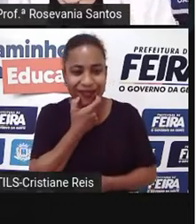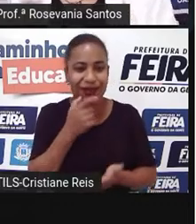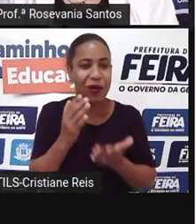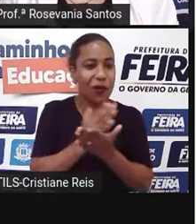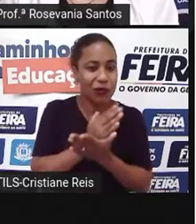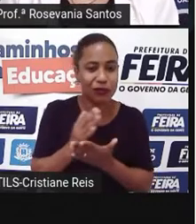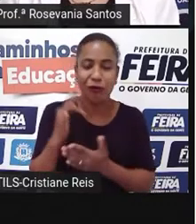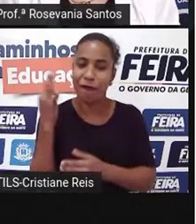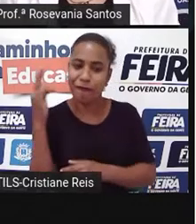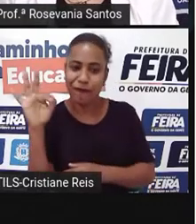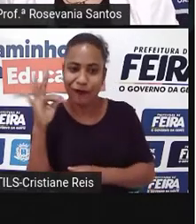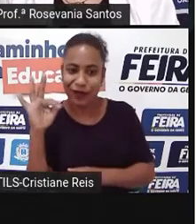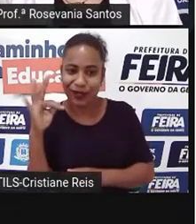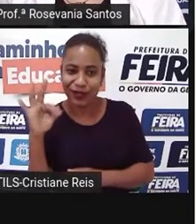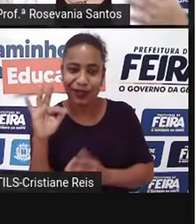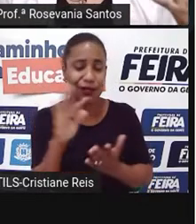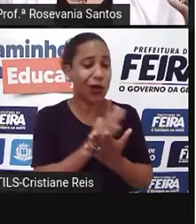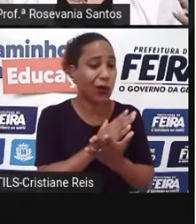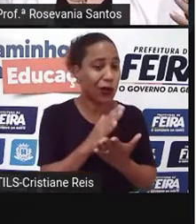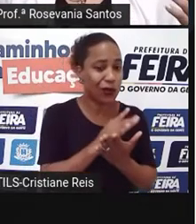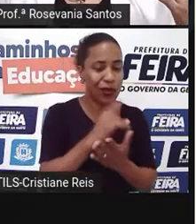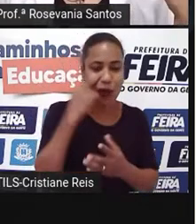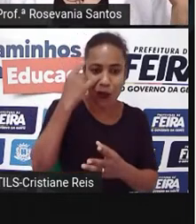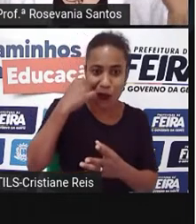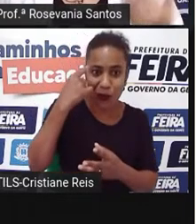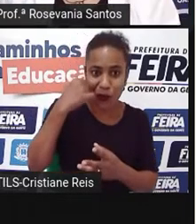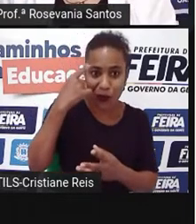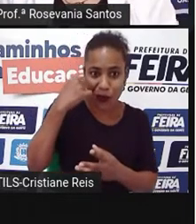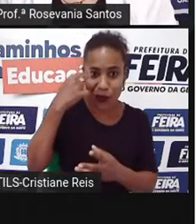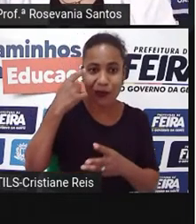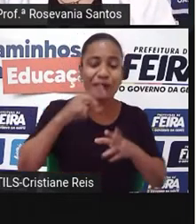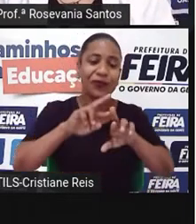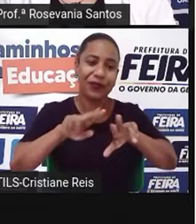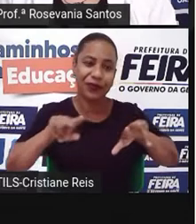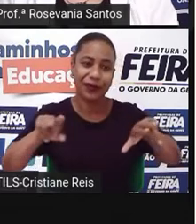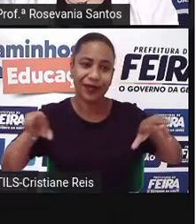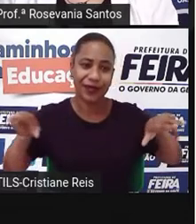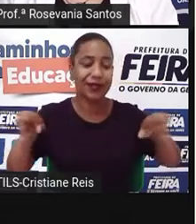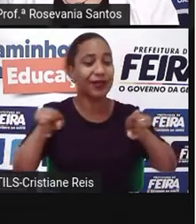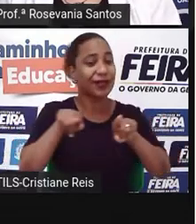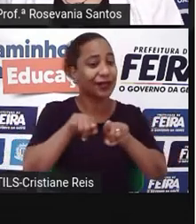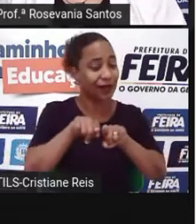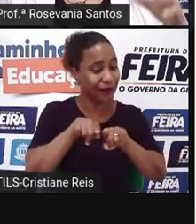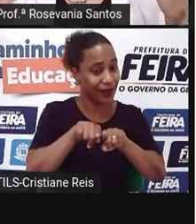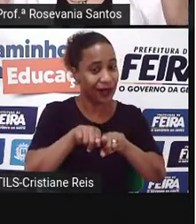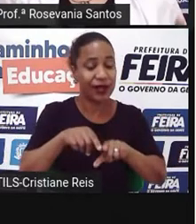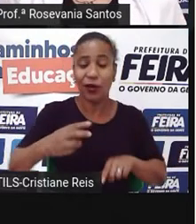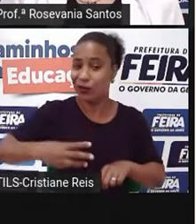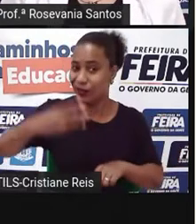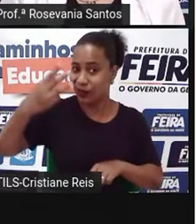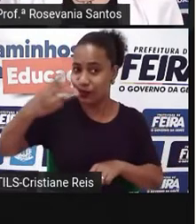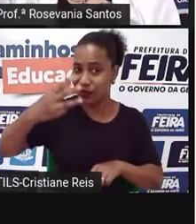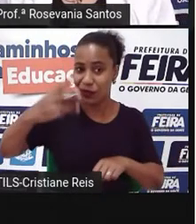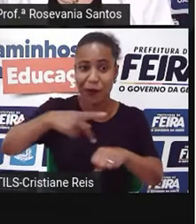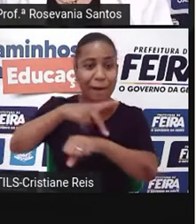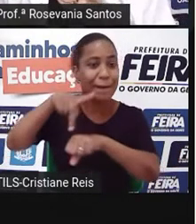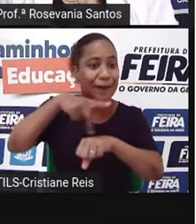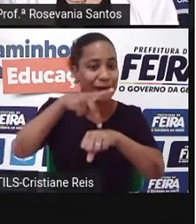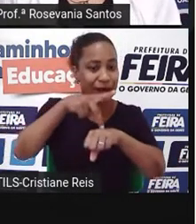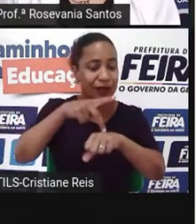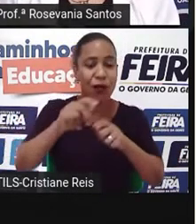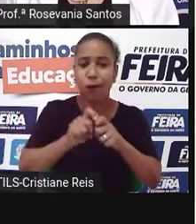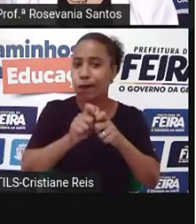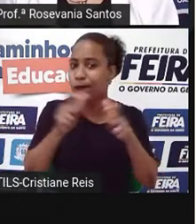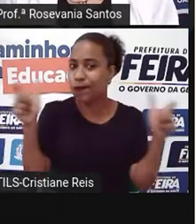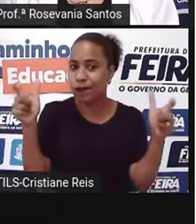alguns lugares que falam o espanhol, né, é o terceiro país mais populoso do mundo, e as principais cidades são Nova York,